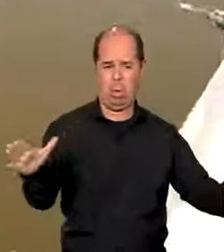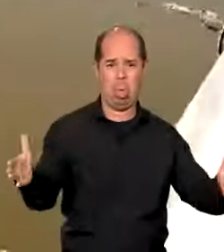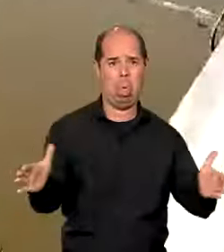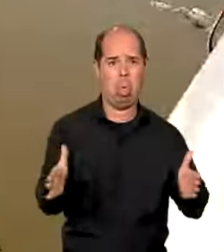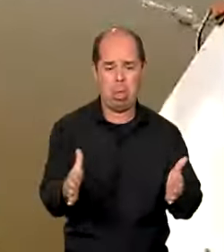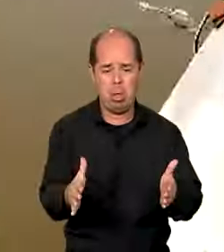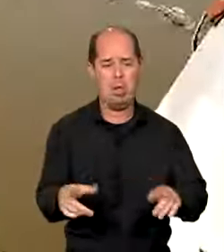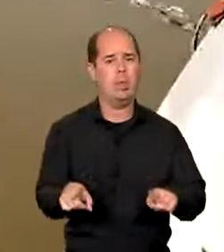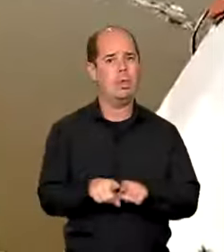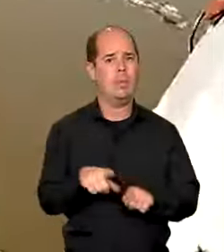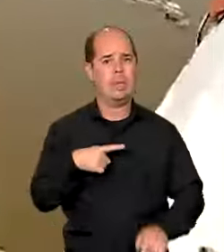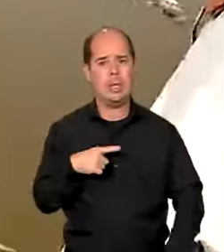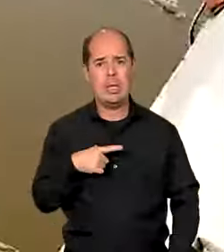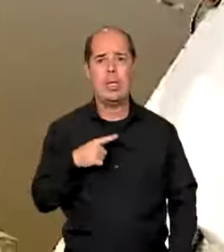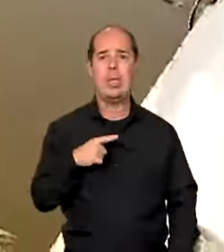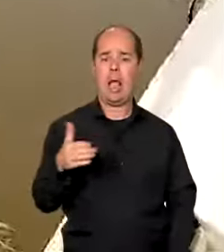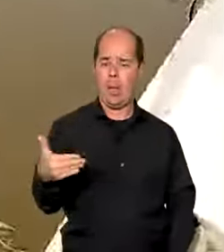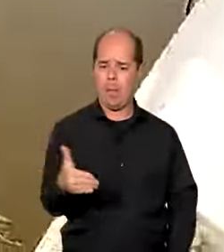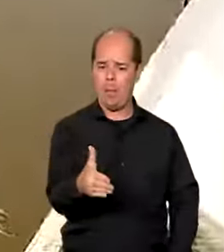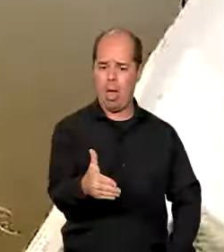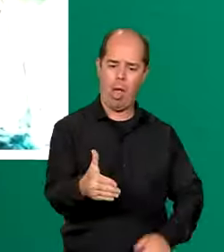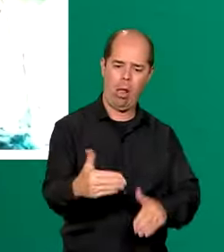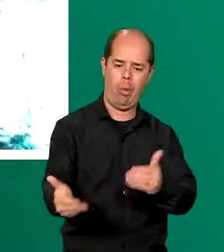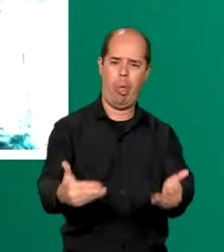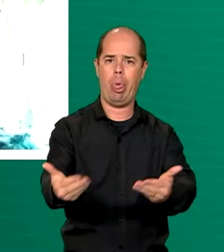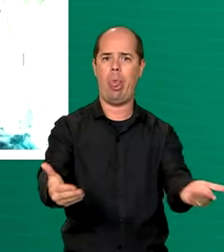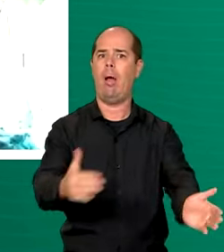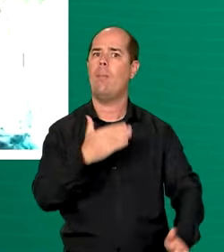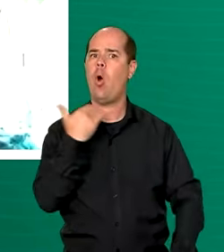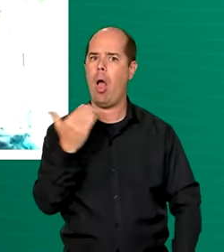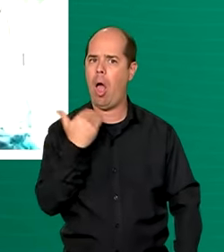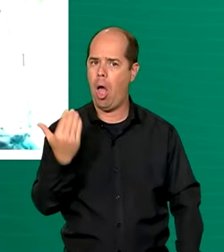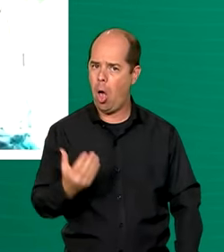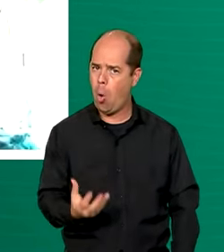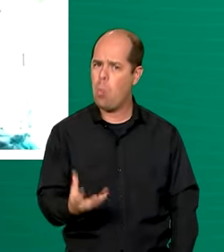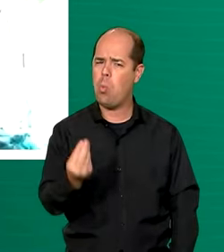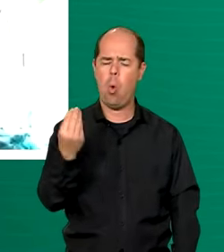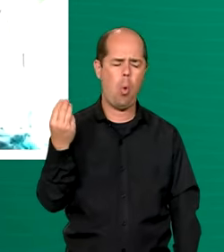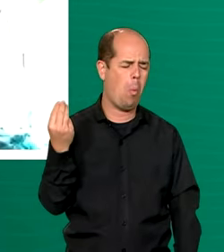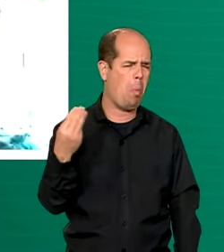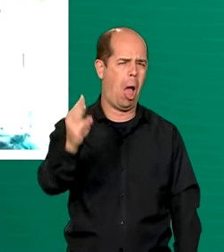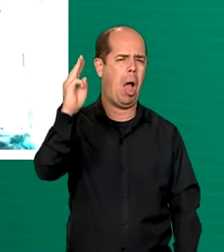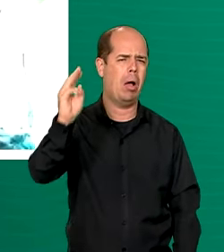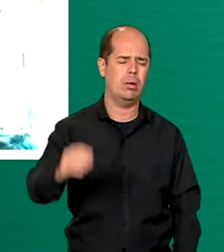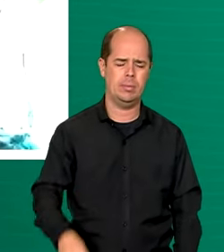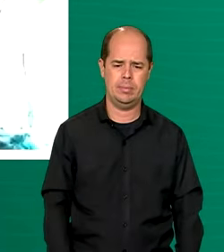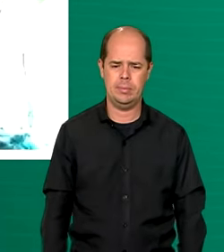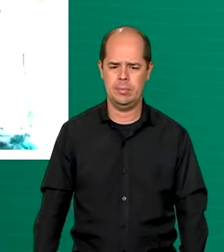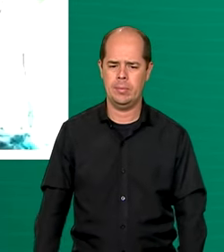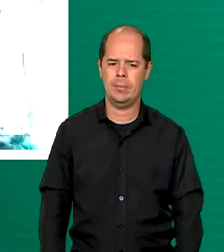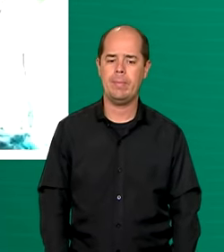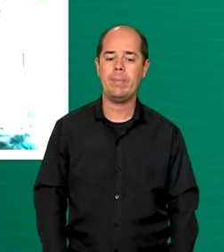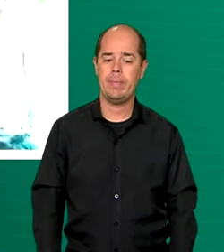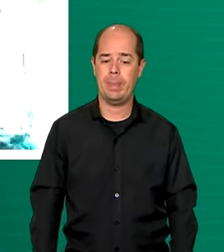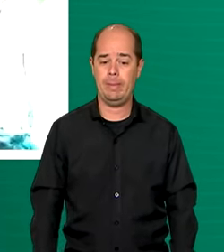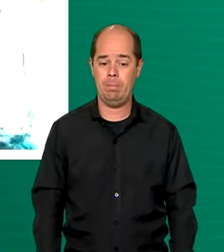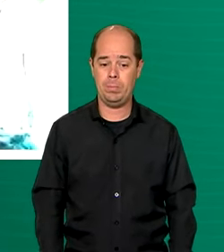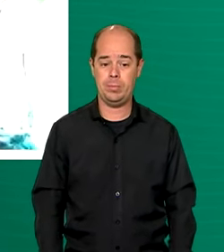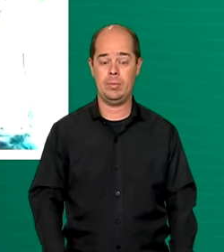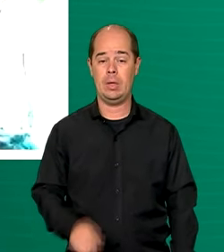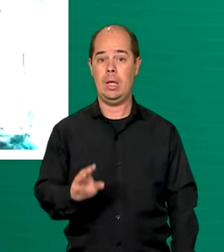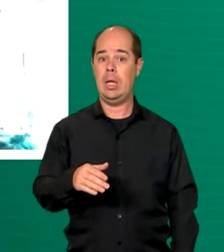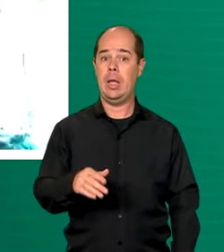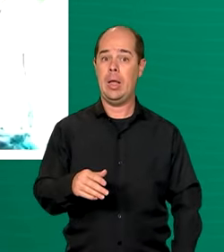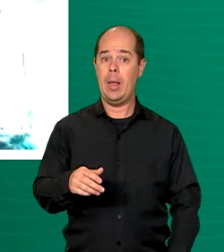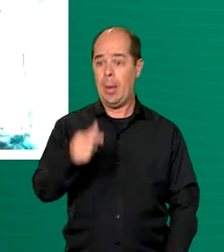causou a morte de milhares de peixes. Os pescadores não estão conseguindo mais, além de capturar, não estão